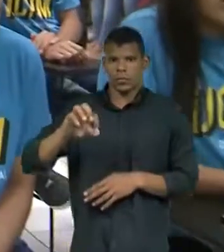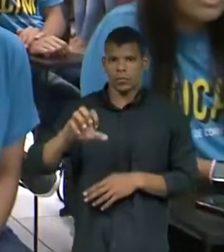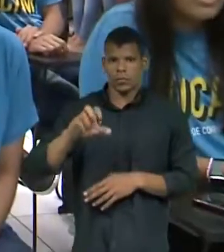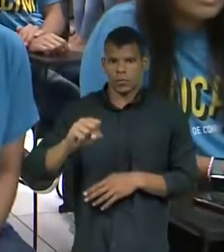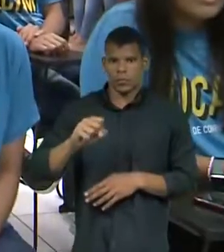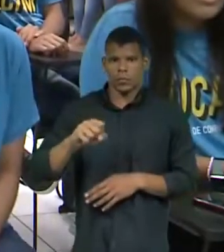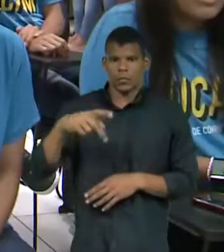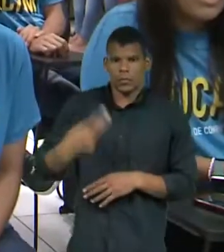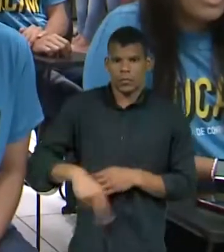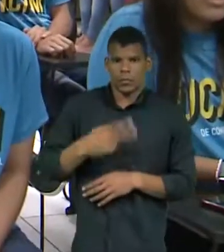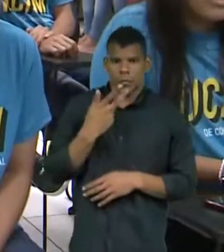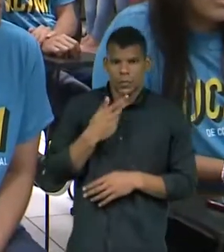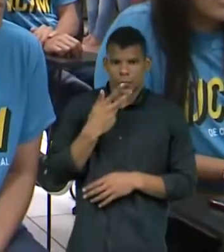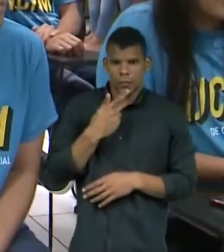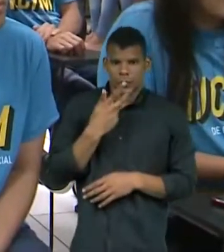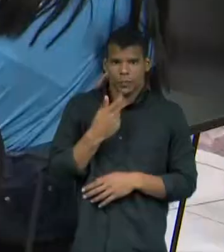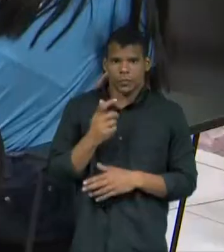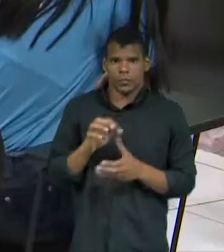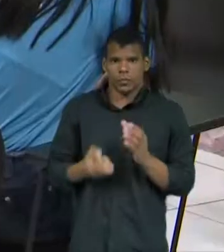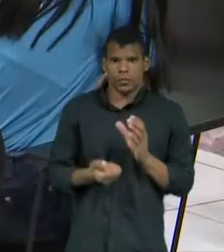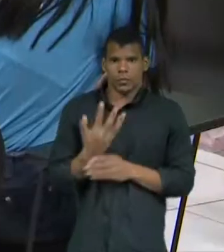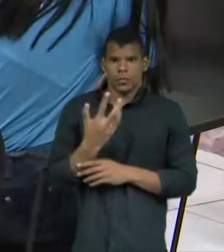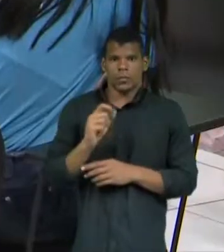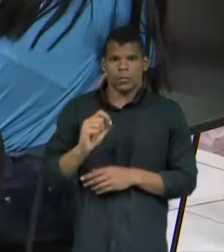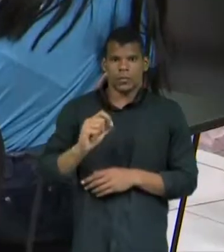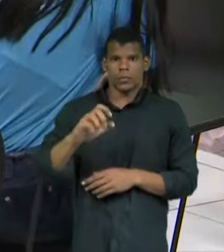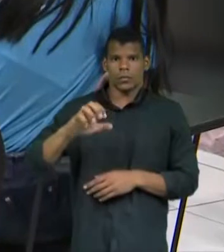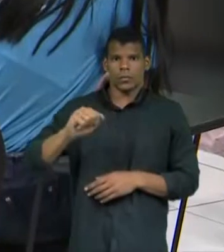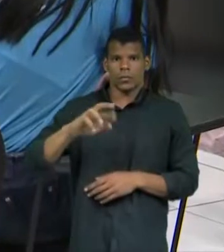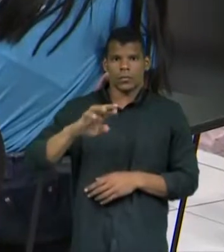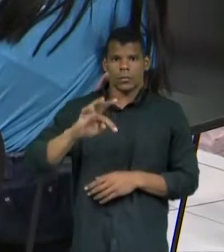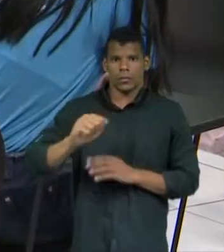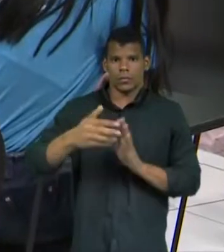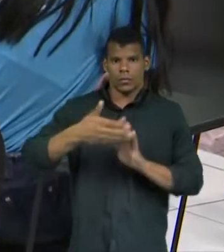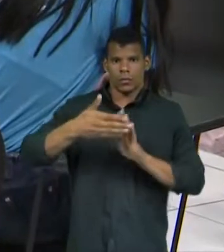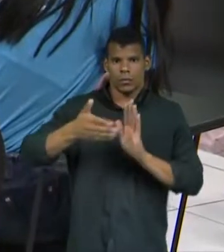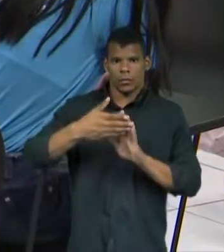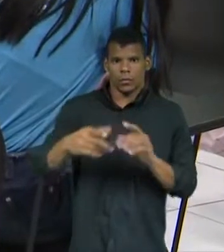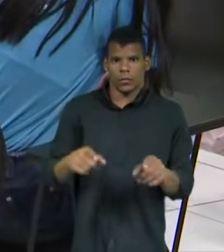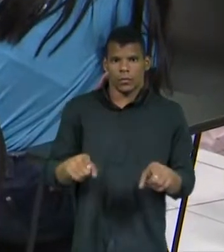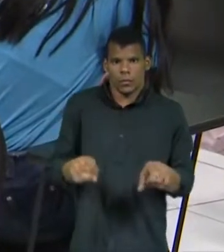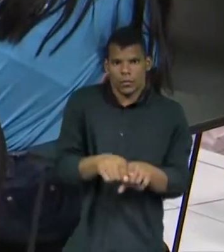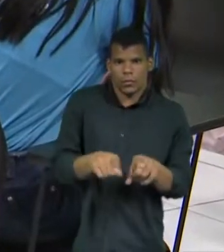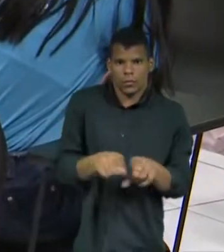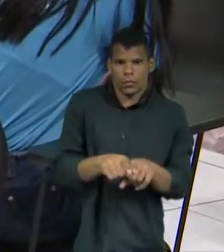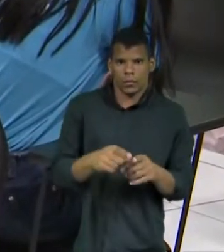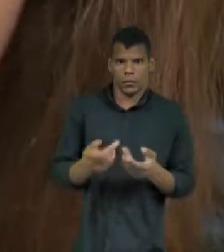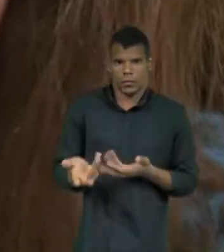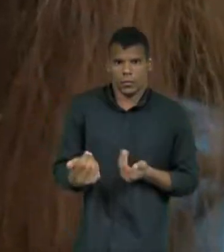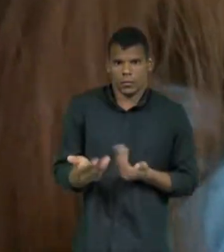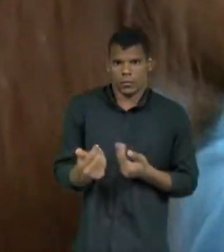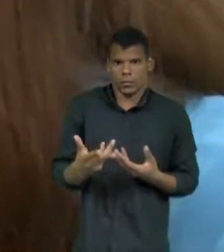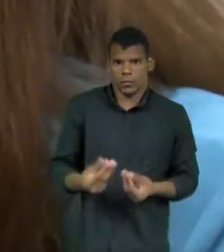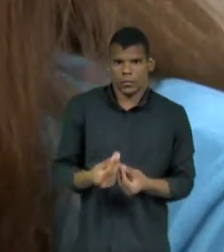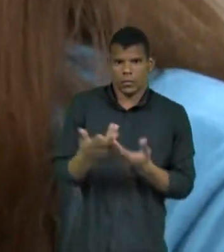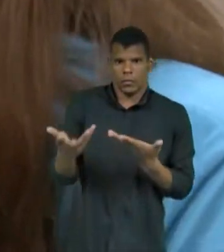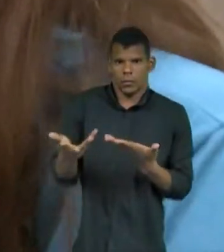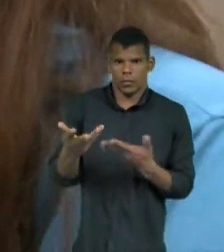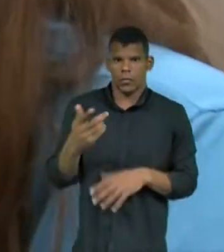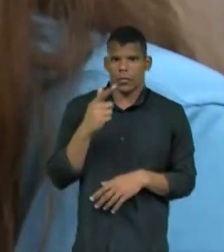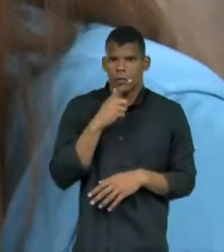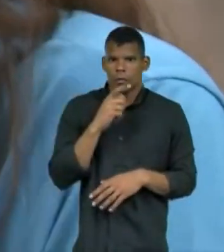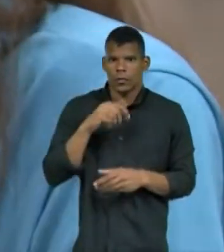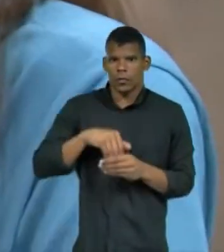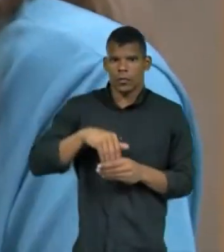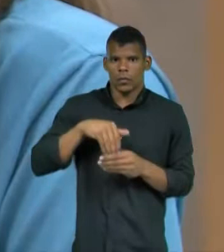Fortaleza, elaboraram uma carta com propostas direcionadas à juventude para ser entregue aos candidatos ao